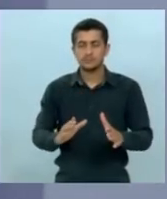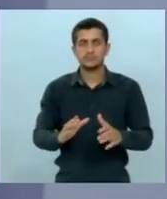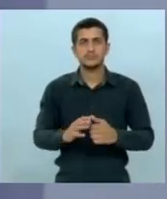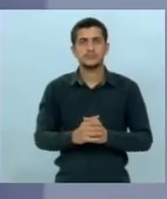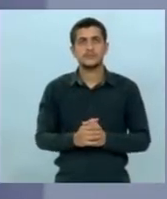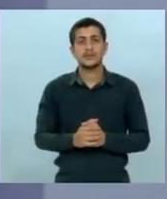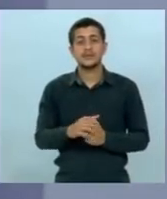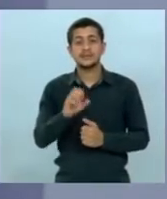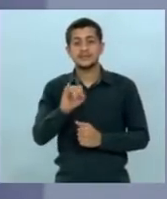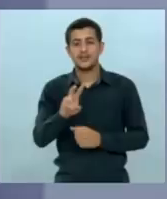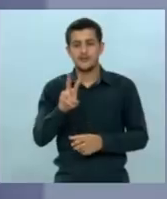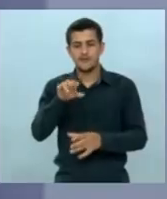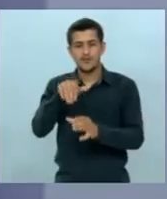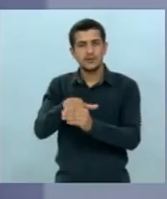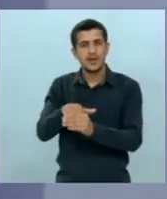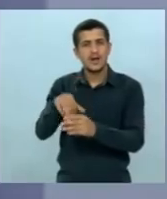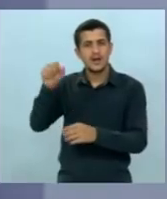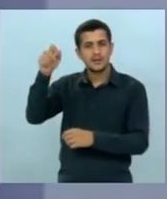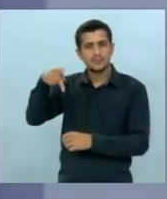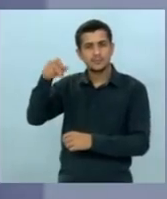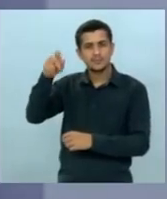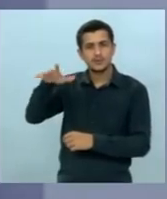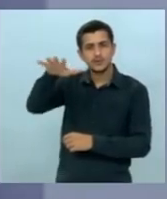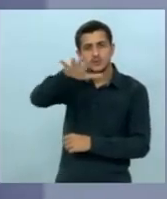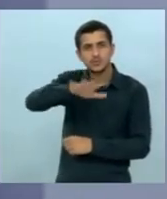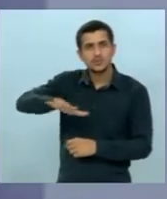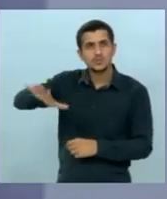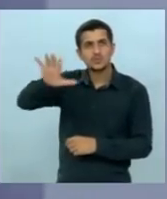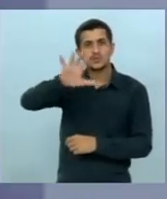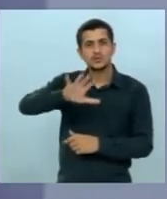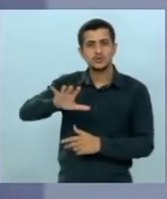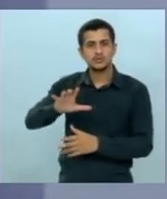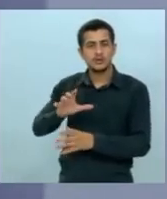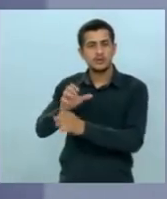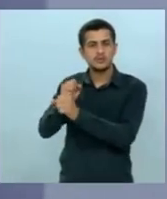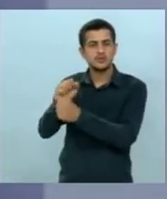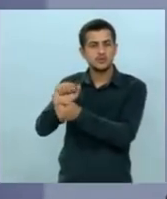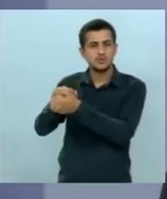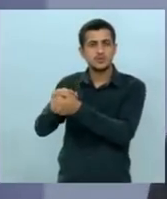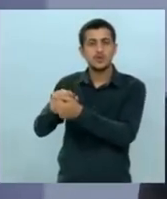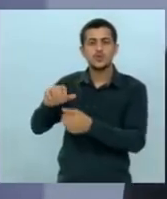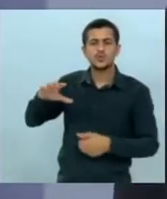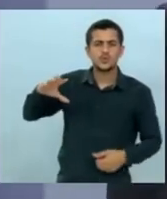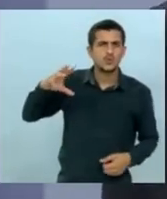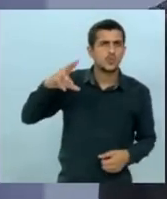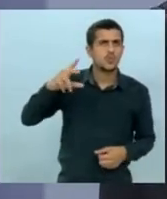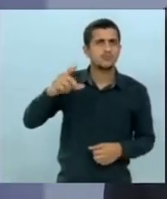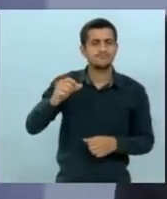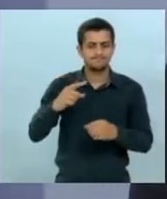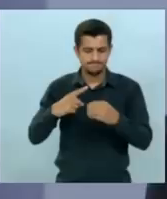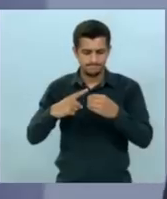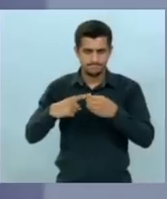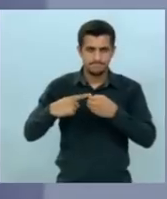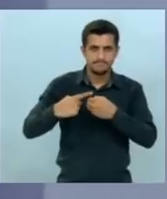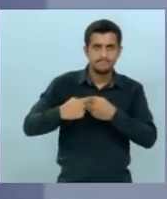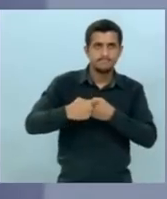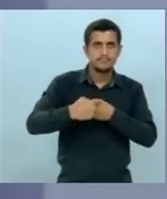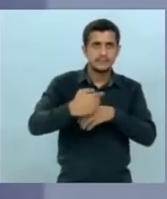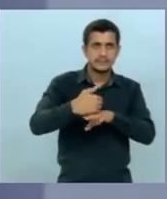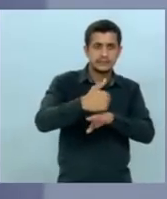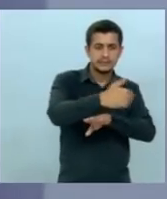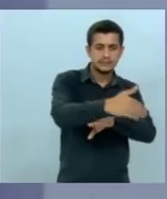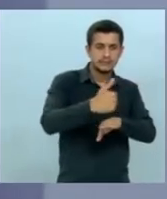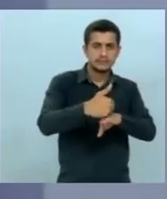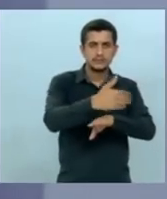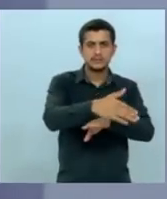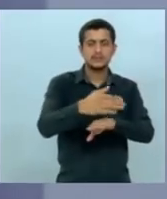não votar a reforma tributária nacional do imposto sobre valor agregado todos os municípios que fazem fronteira com os outros estados